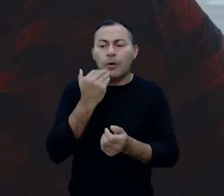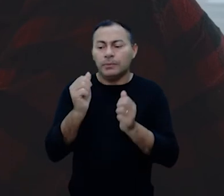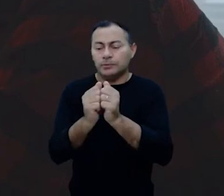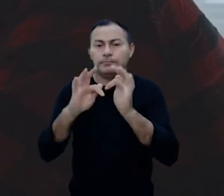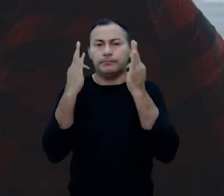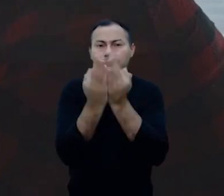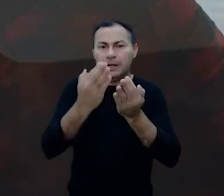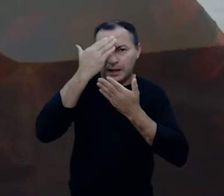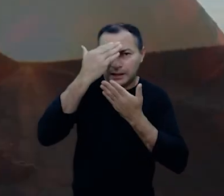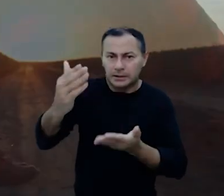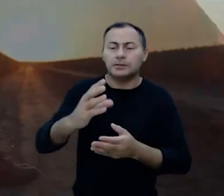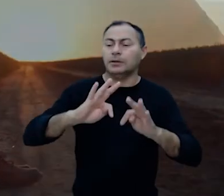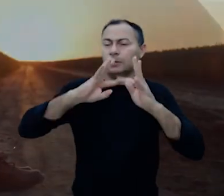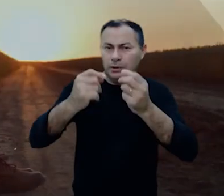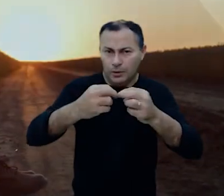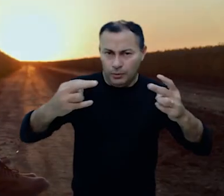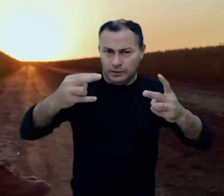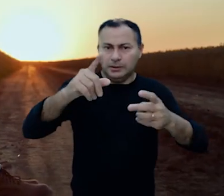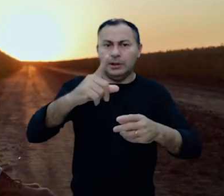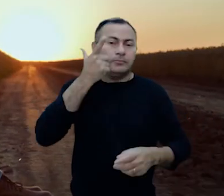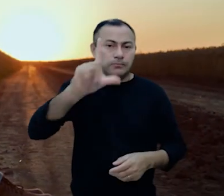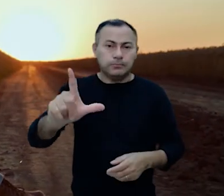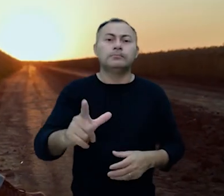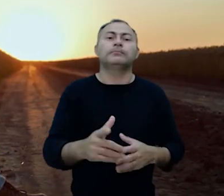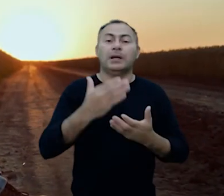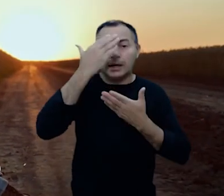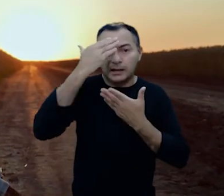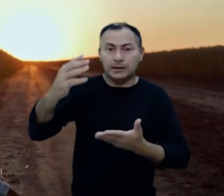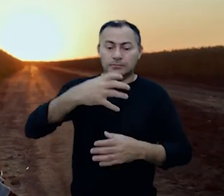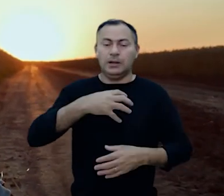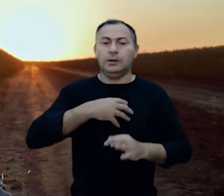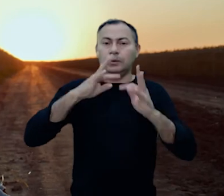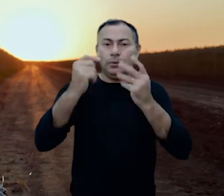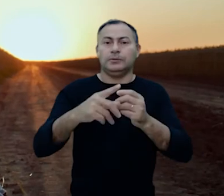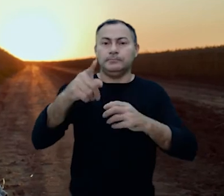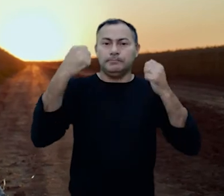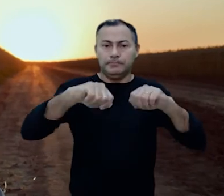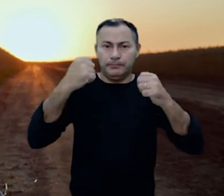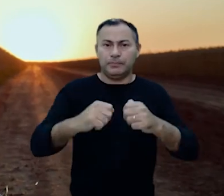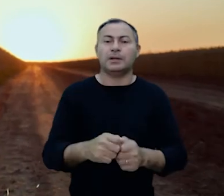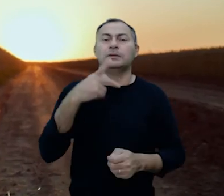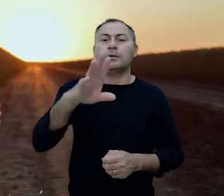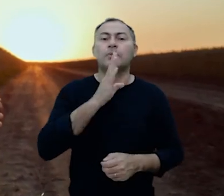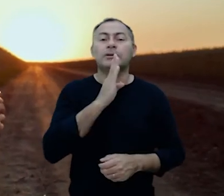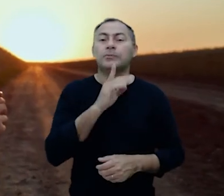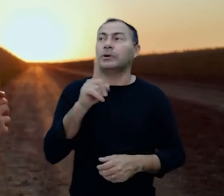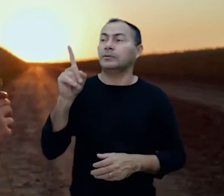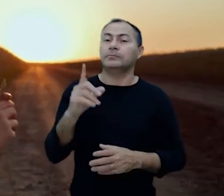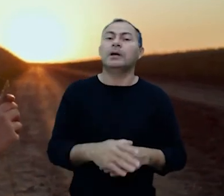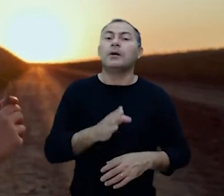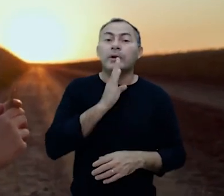come com a família agradeça-o por todas as coisas que você tem conquistado agradeça o modo como todas as suas necessidades são